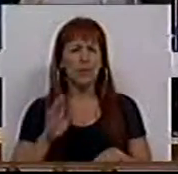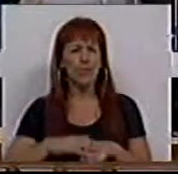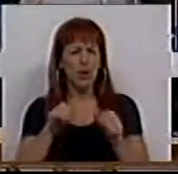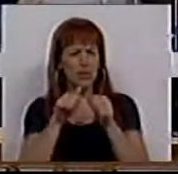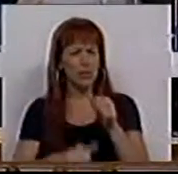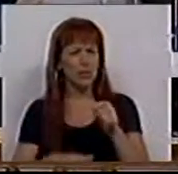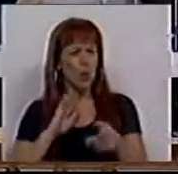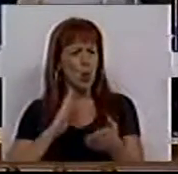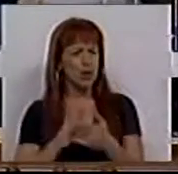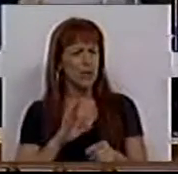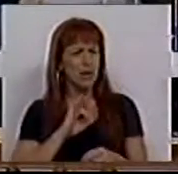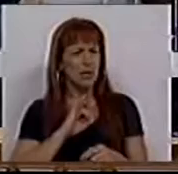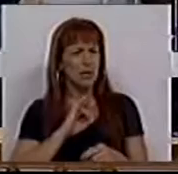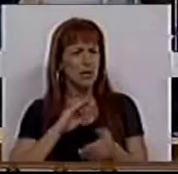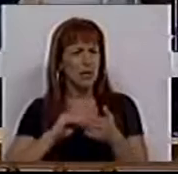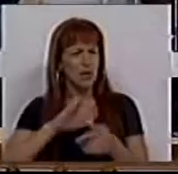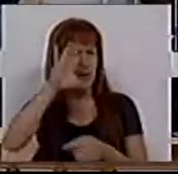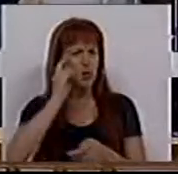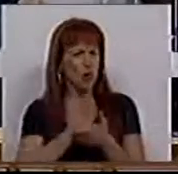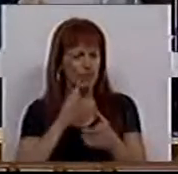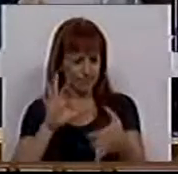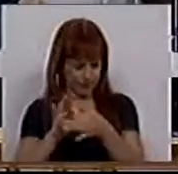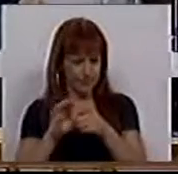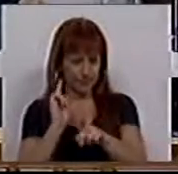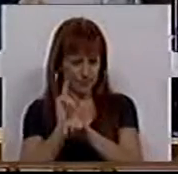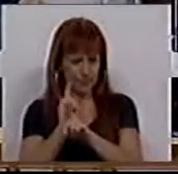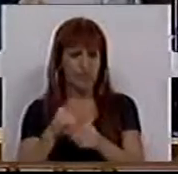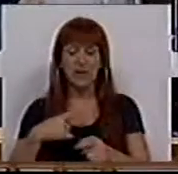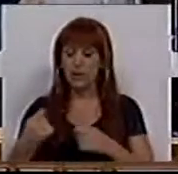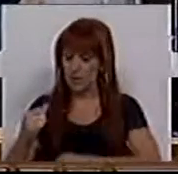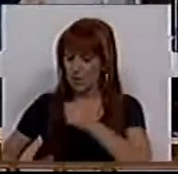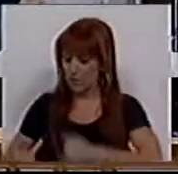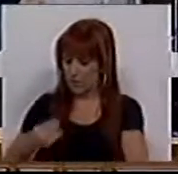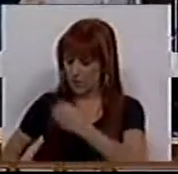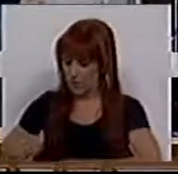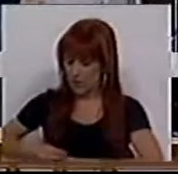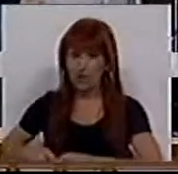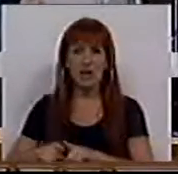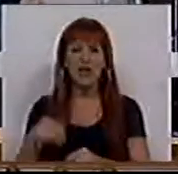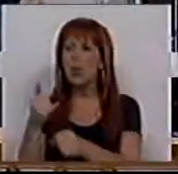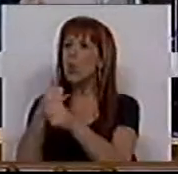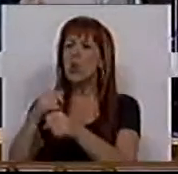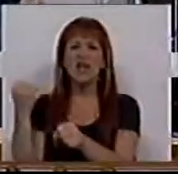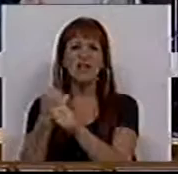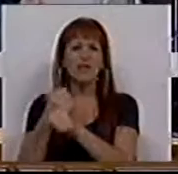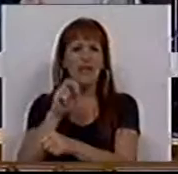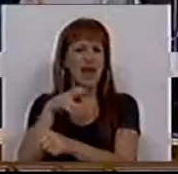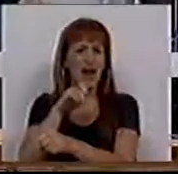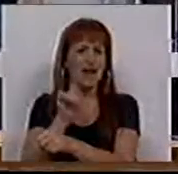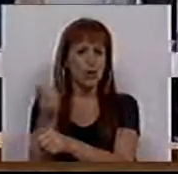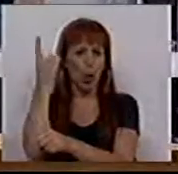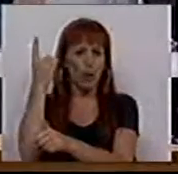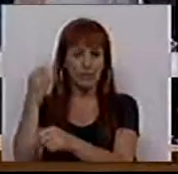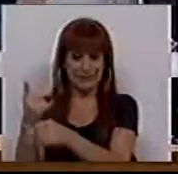pela última intervenção do Sr. Secretário de Estado. Os transplantes não são uma ilha no Serviço Nacional de Saúde.